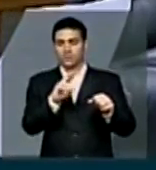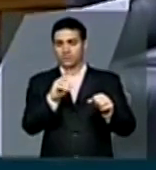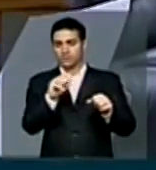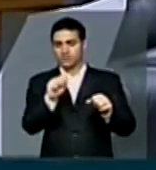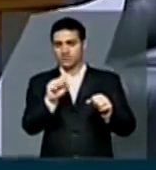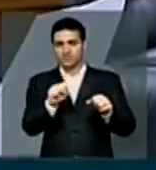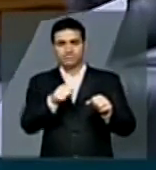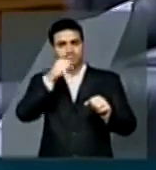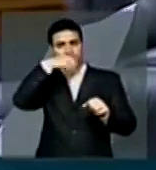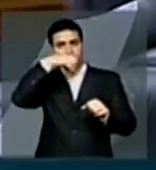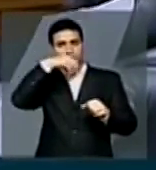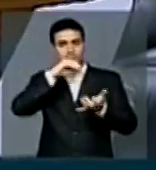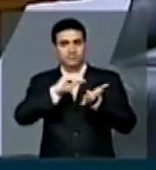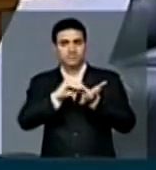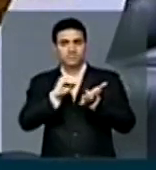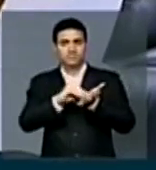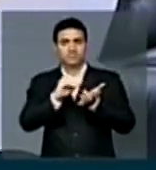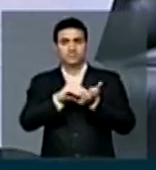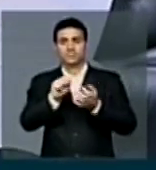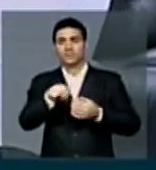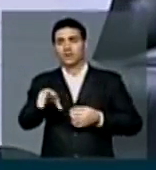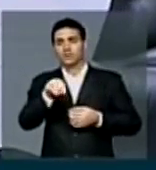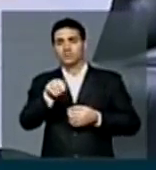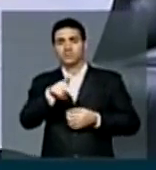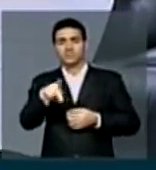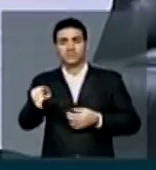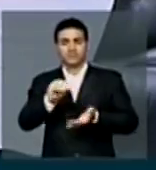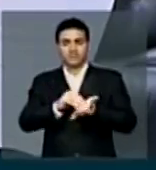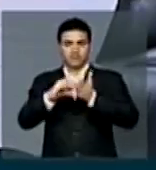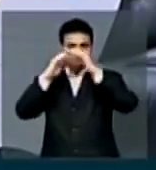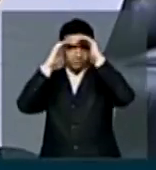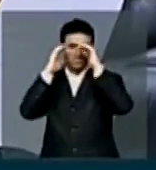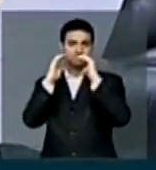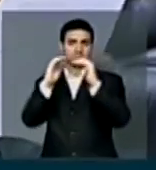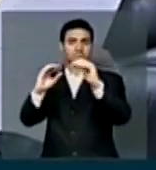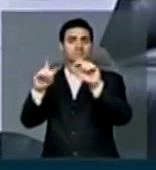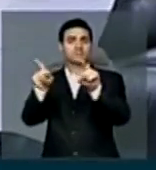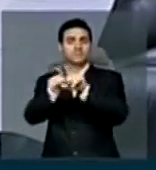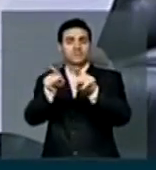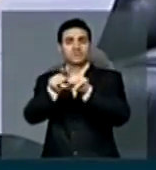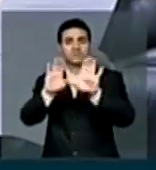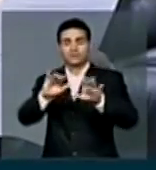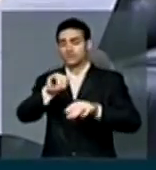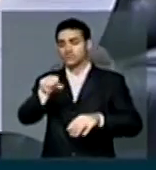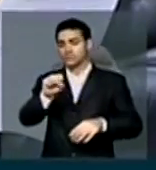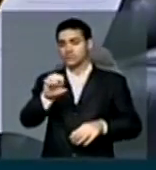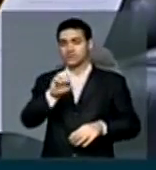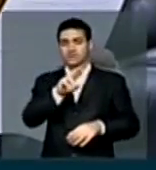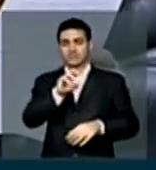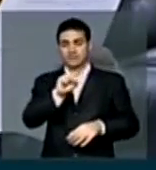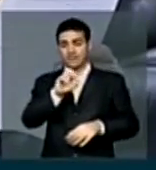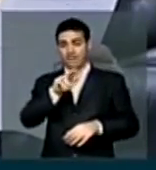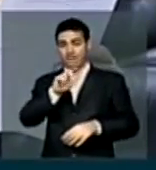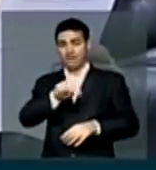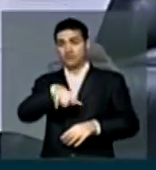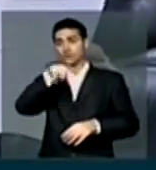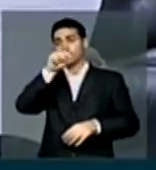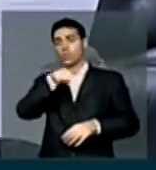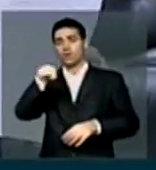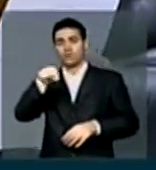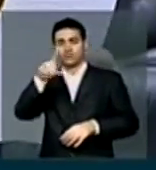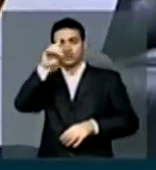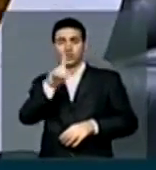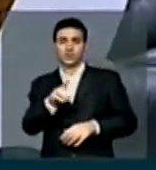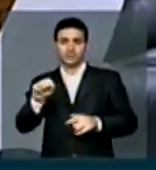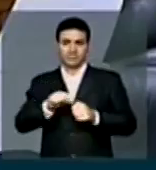truculenta com estudantes, professores e funcionários indicada por José Serra e no CRUESP